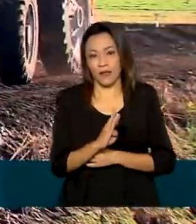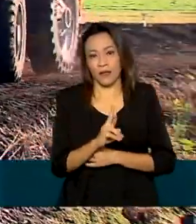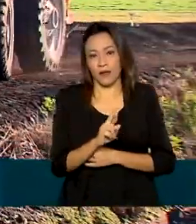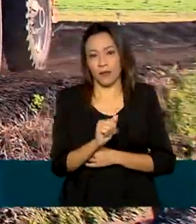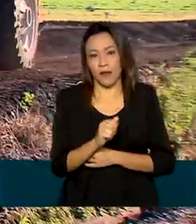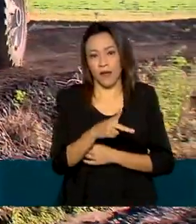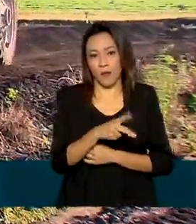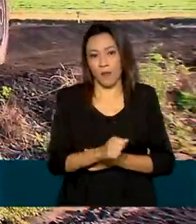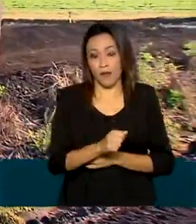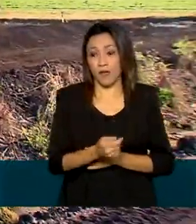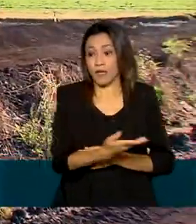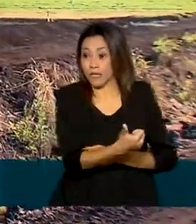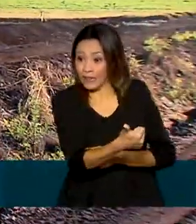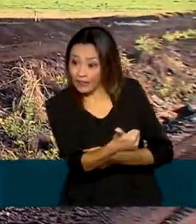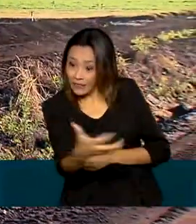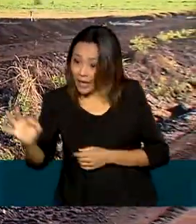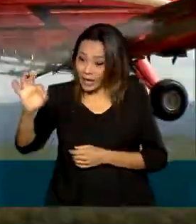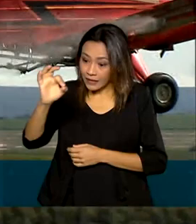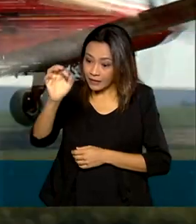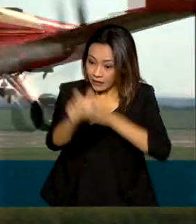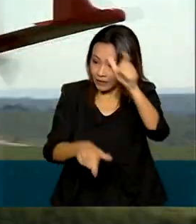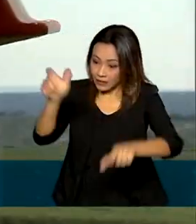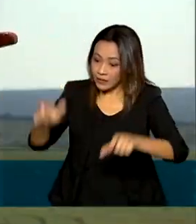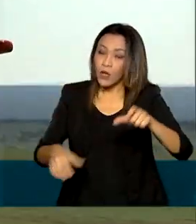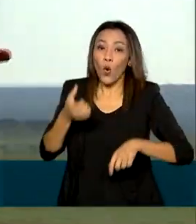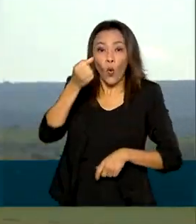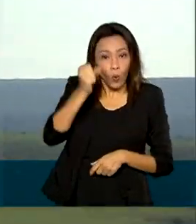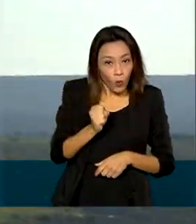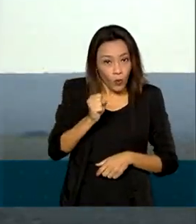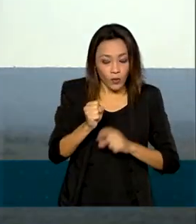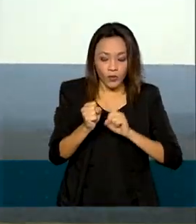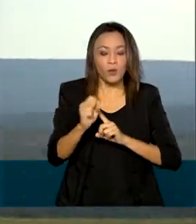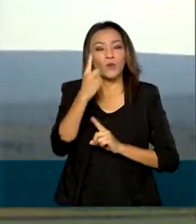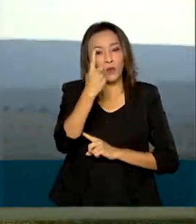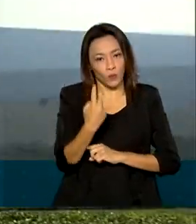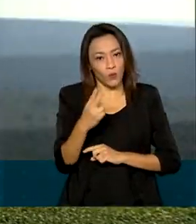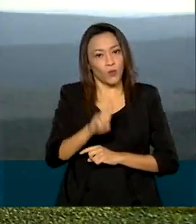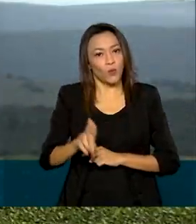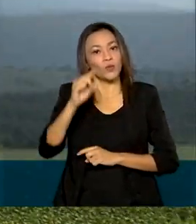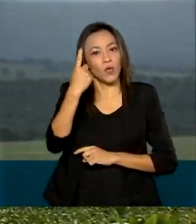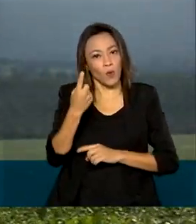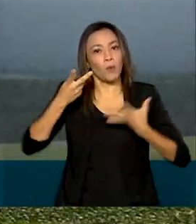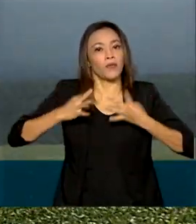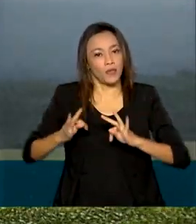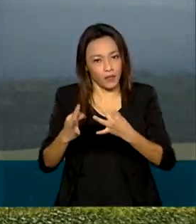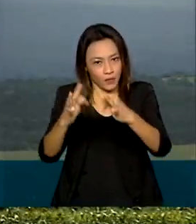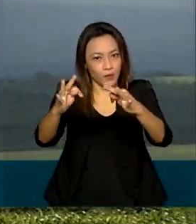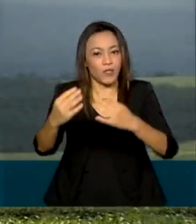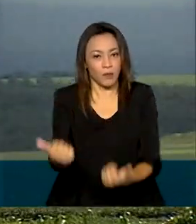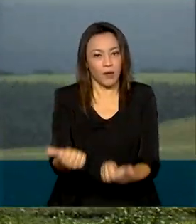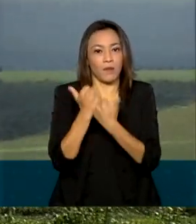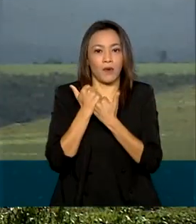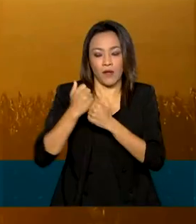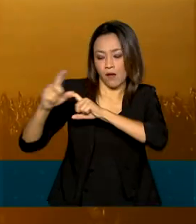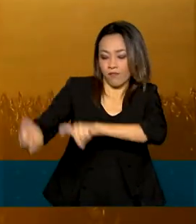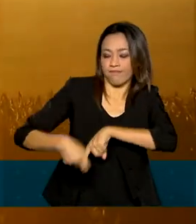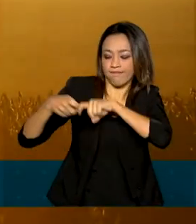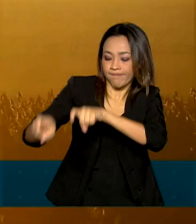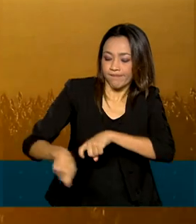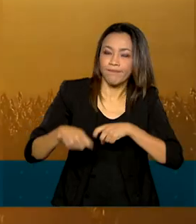mostra que 8 em cada 10 agricultores brasileiros utilizam pelo menos uma tecnologia digital como ferramenta de apoio na produção.